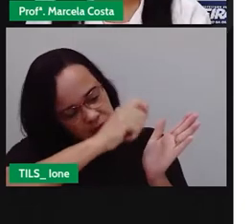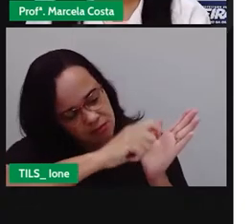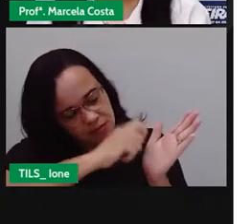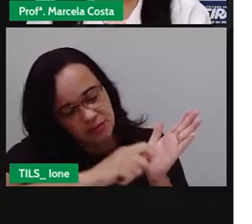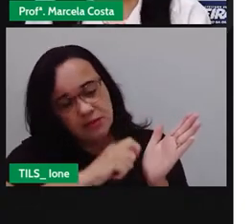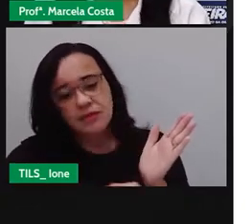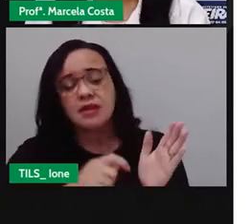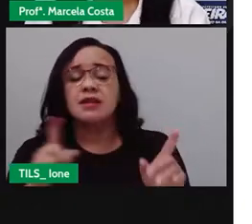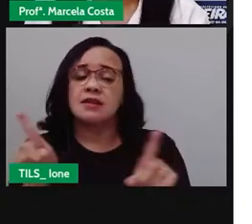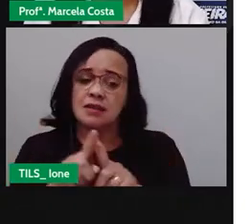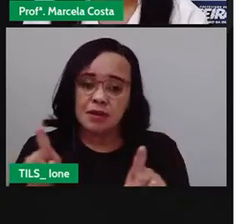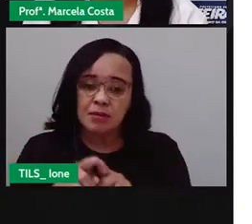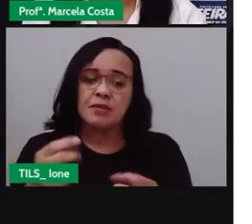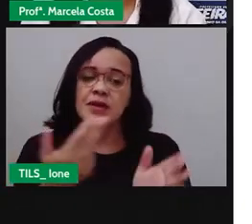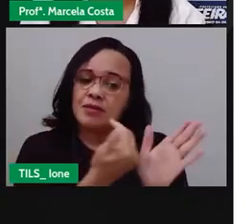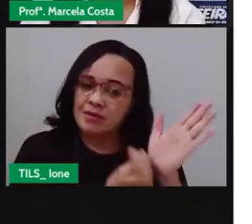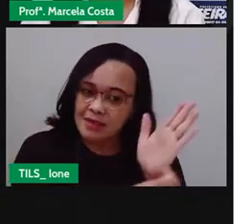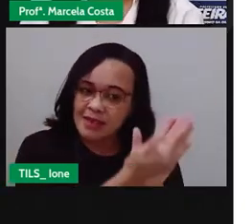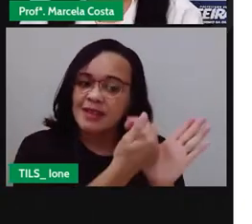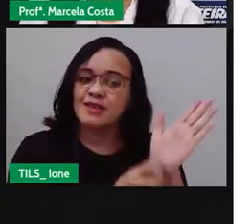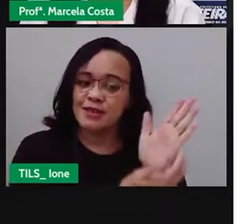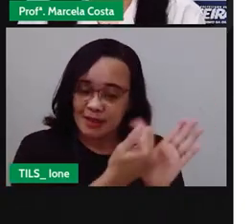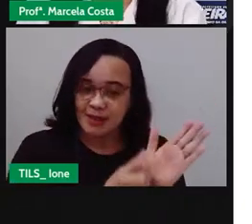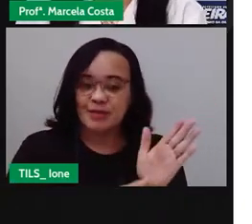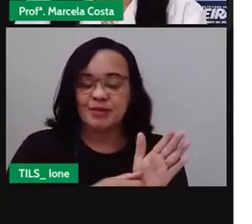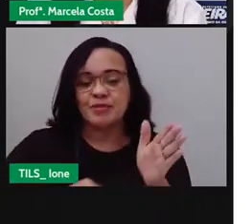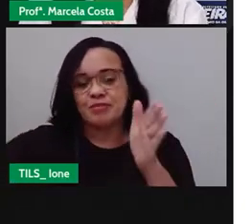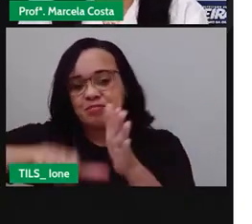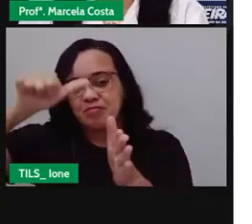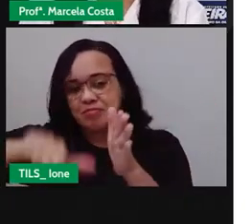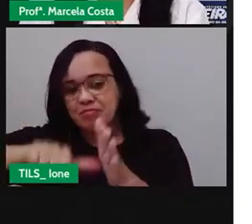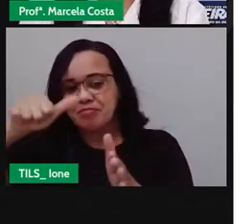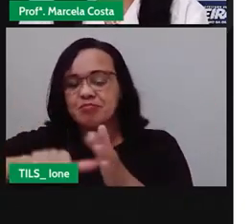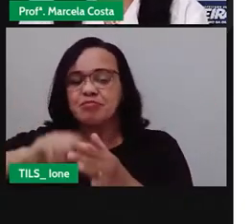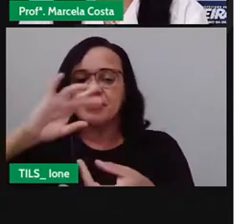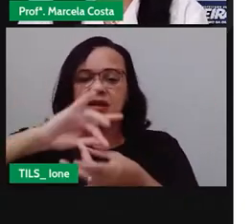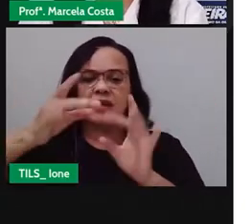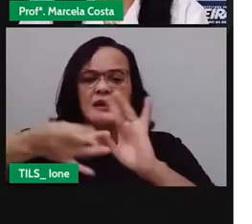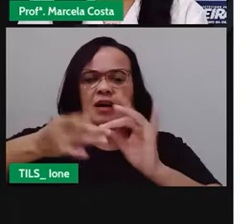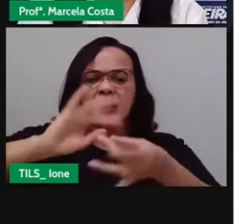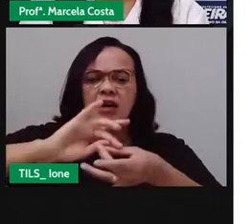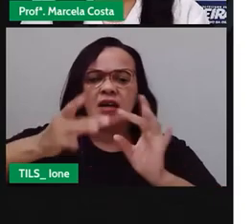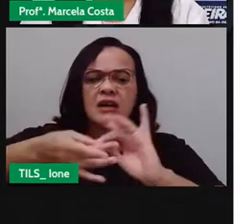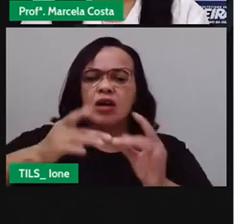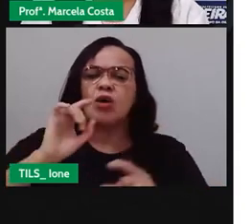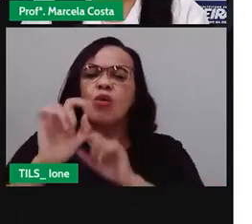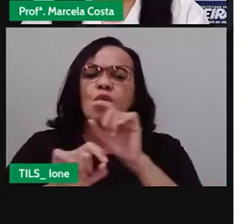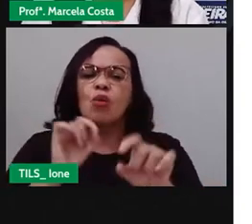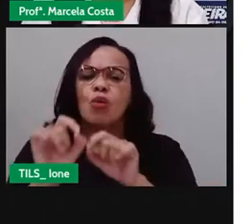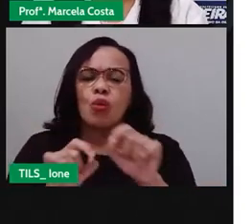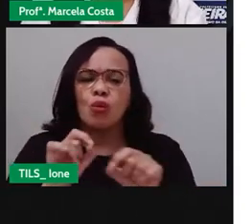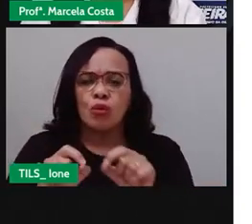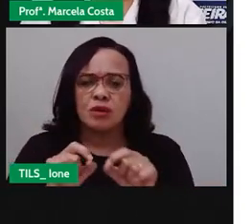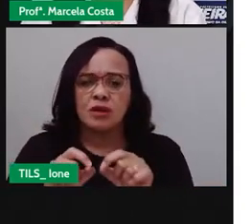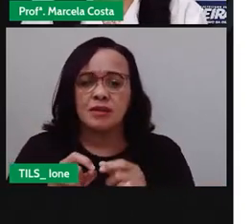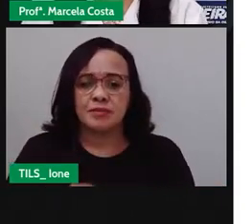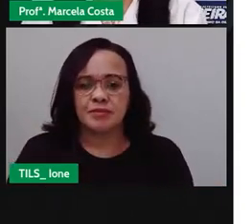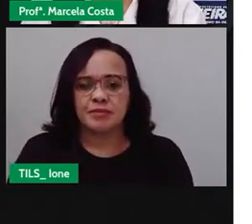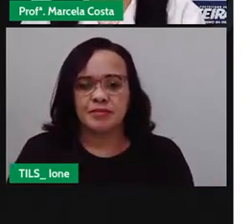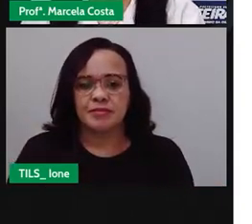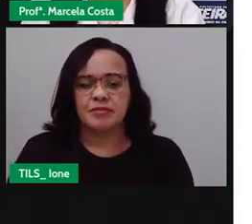desenhar. Então, a primeira arte que a gente vai colocar aí o nome vai ser essa aqui, ó,